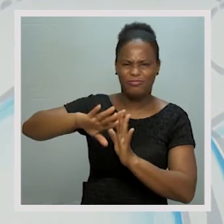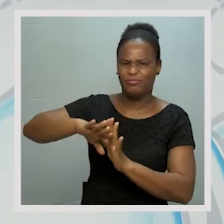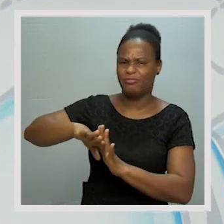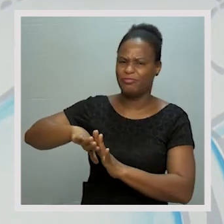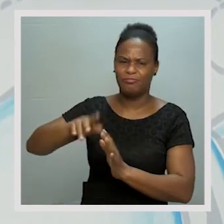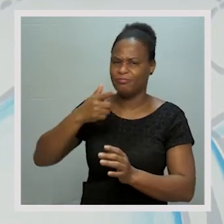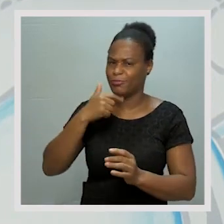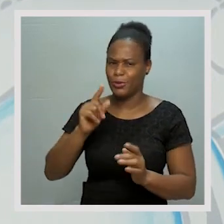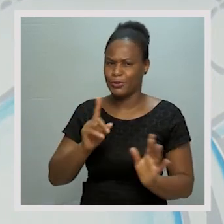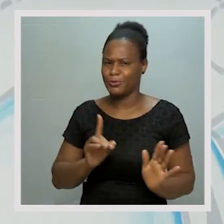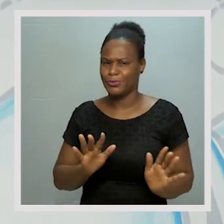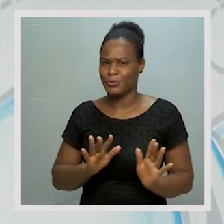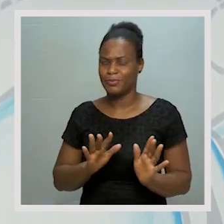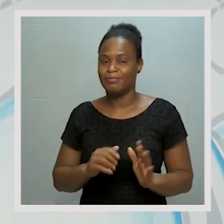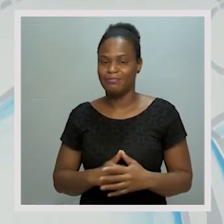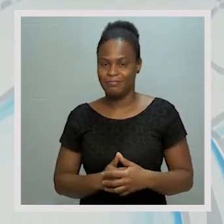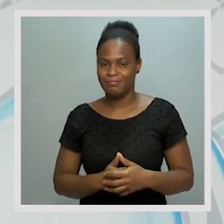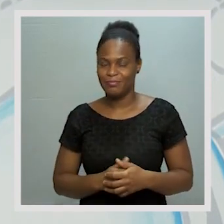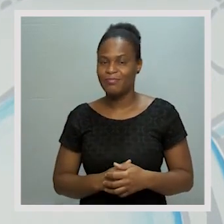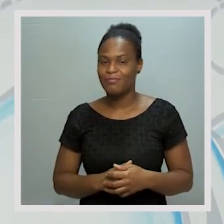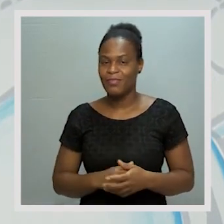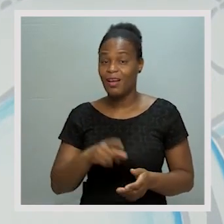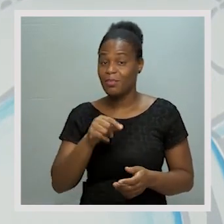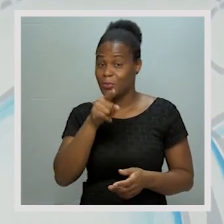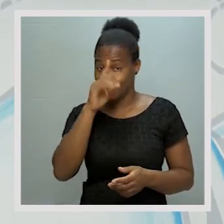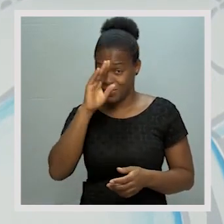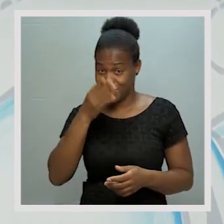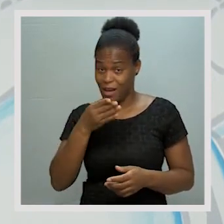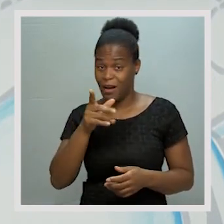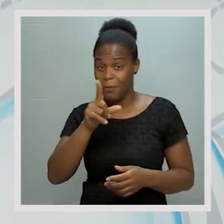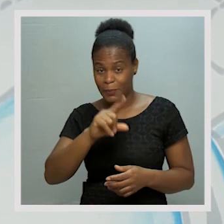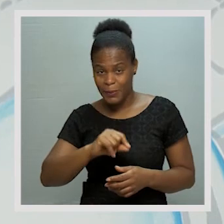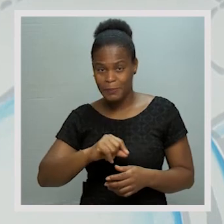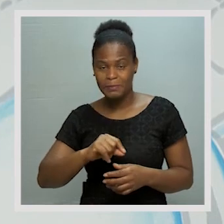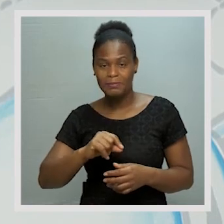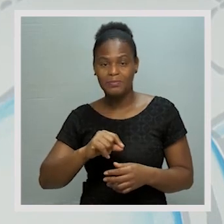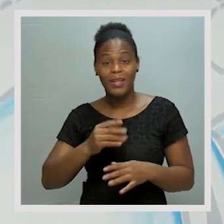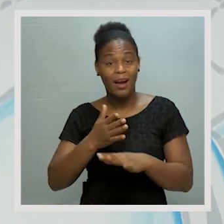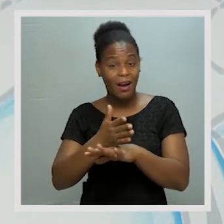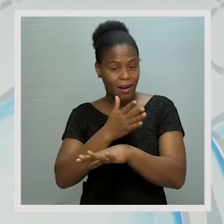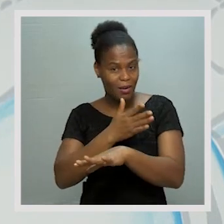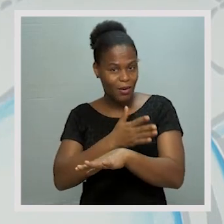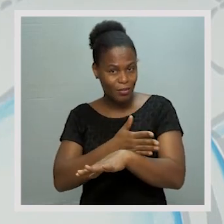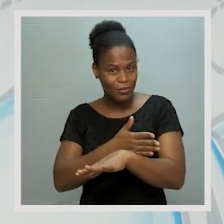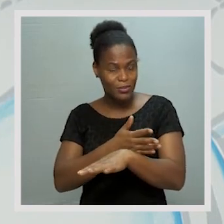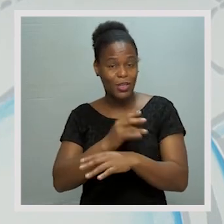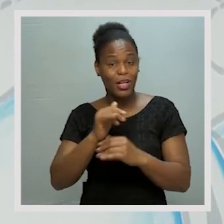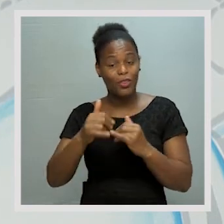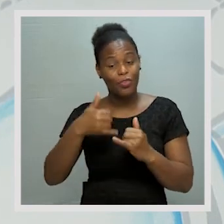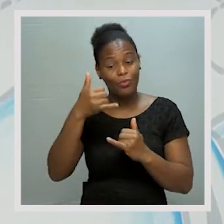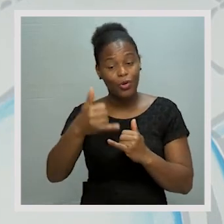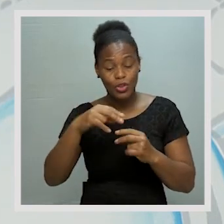ruído. Devemos evitar excesso de ruído. E já sabem que também antes,